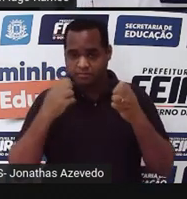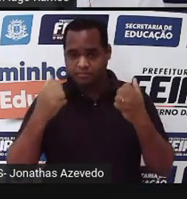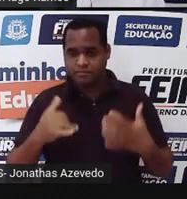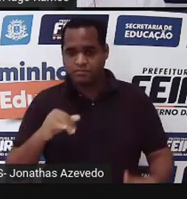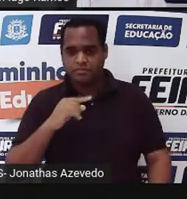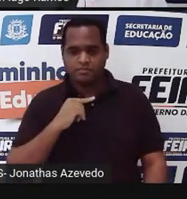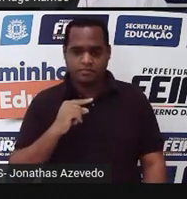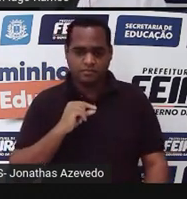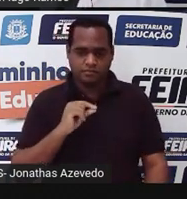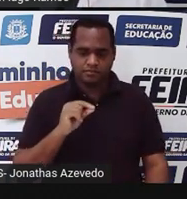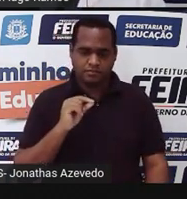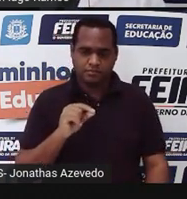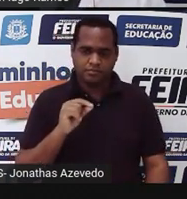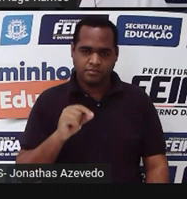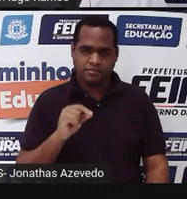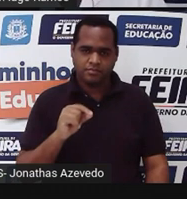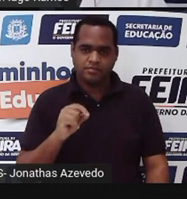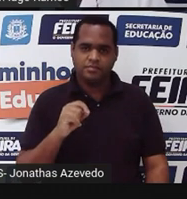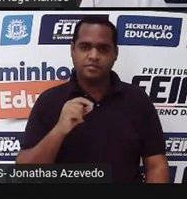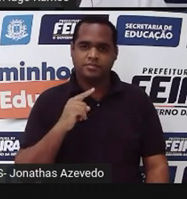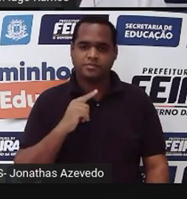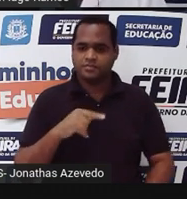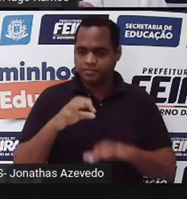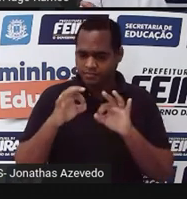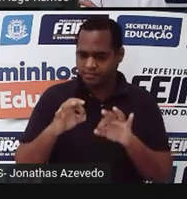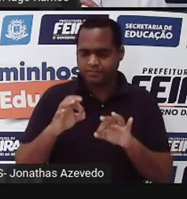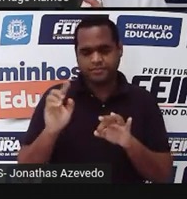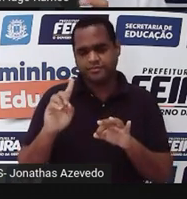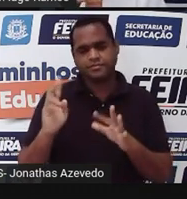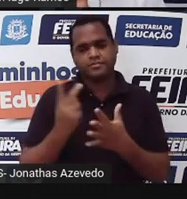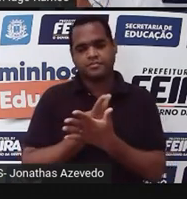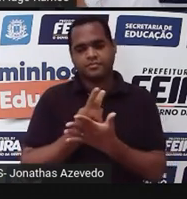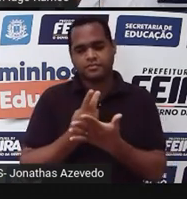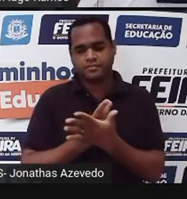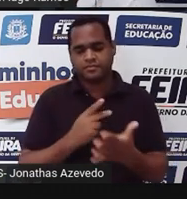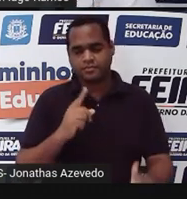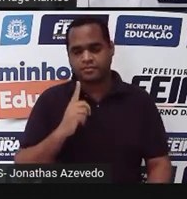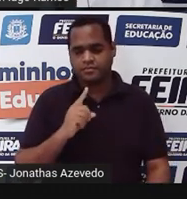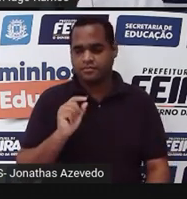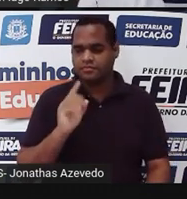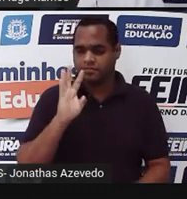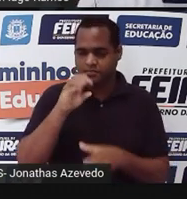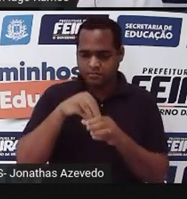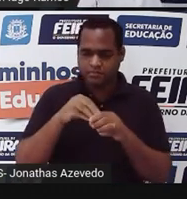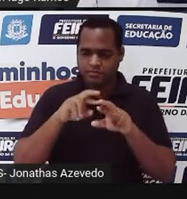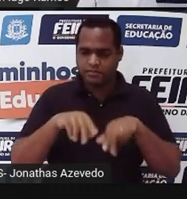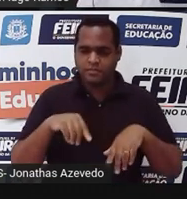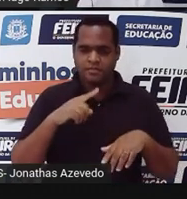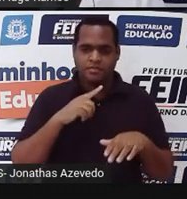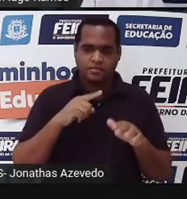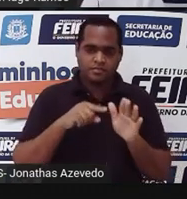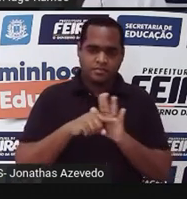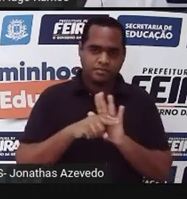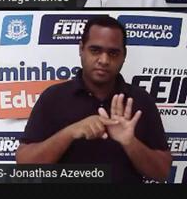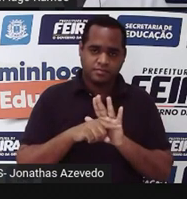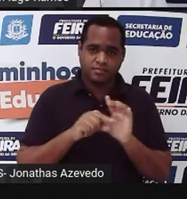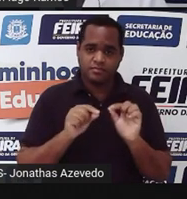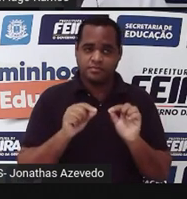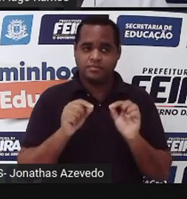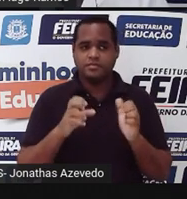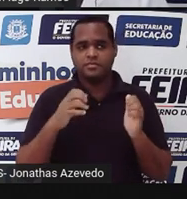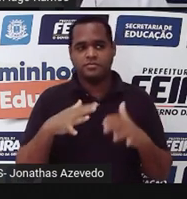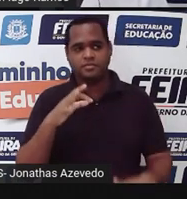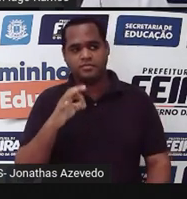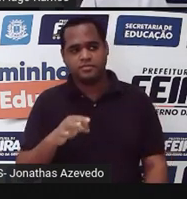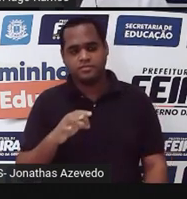esse pensamento não é correto. Tá? E a gente vai... E é dentro disso aí que a gente vai investigar por que não está correto. Tá